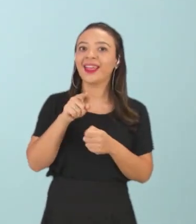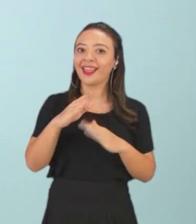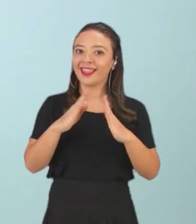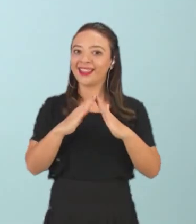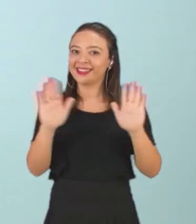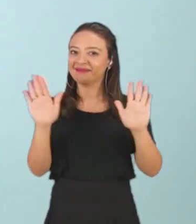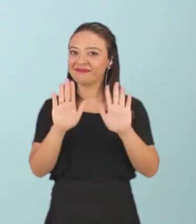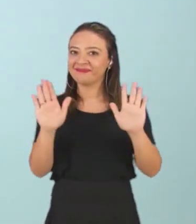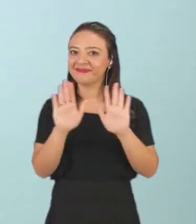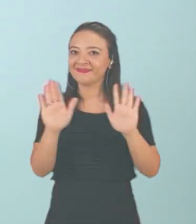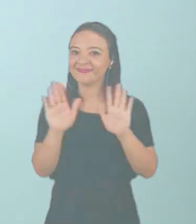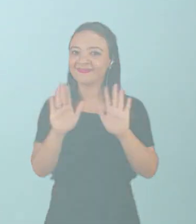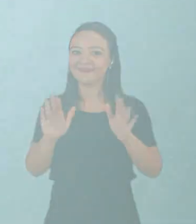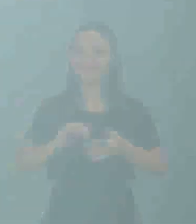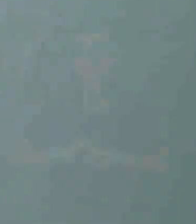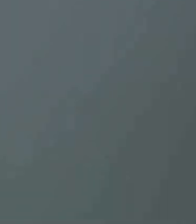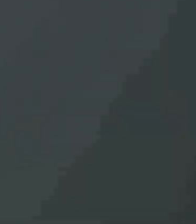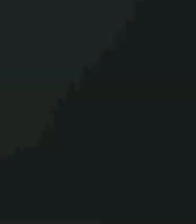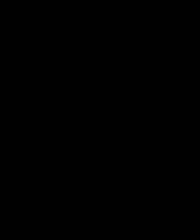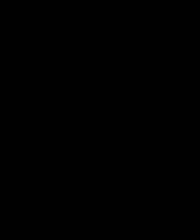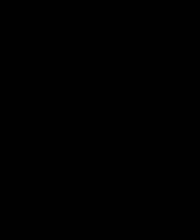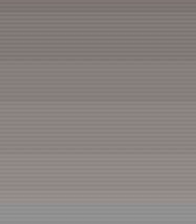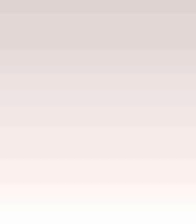casa. Tchau, tchau e até a próxima!